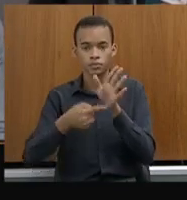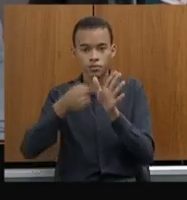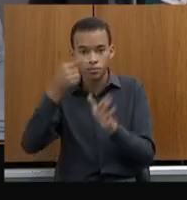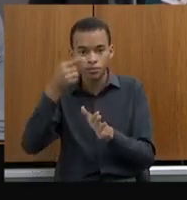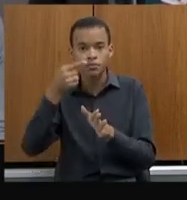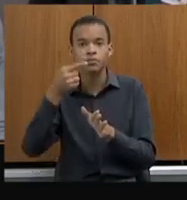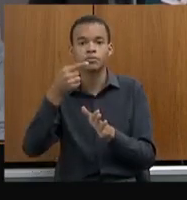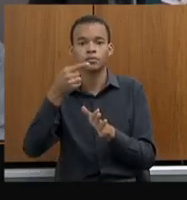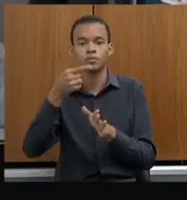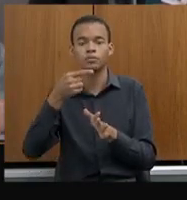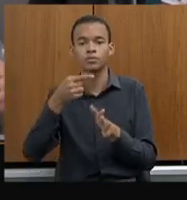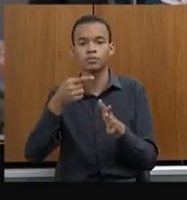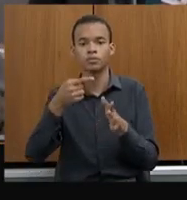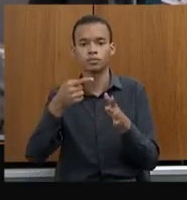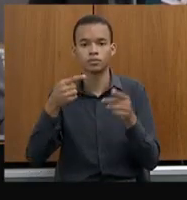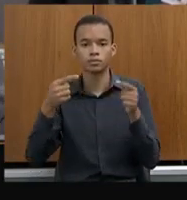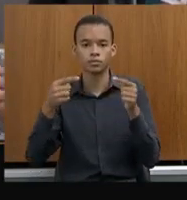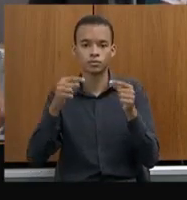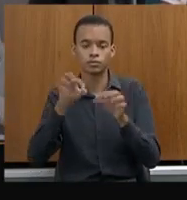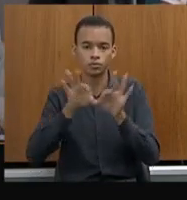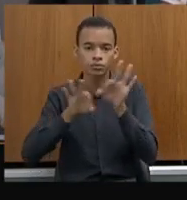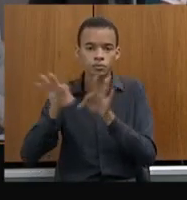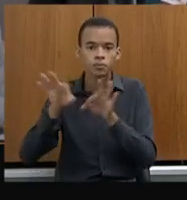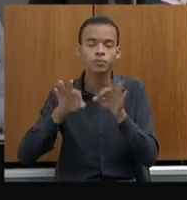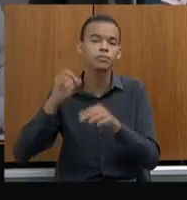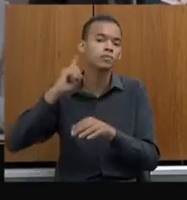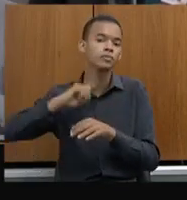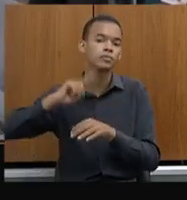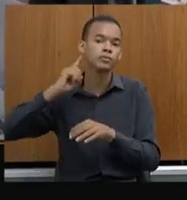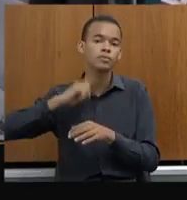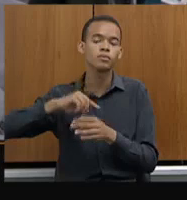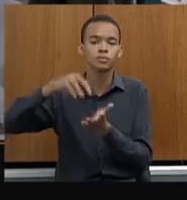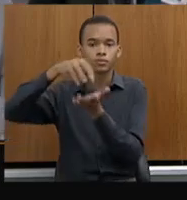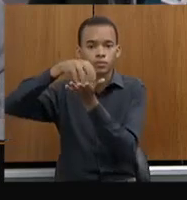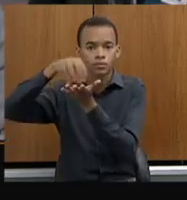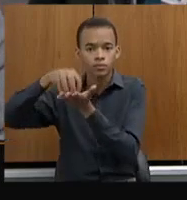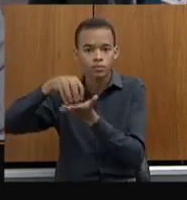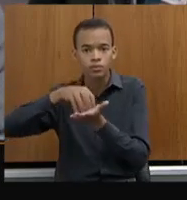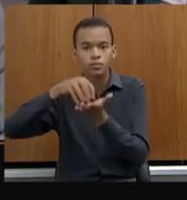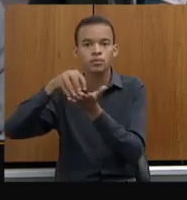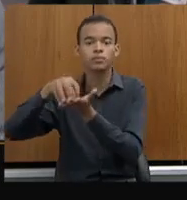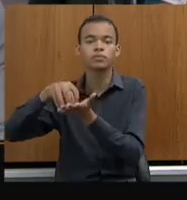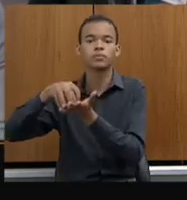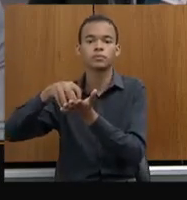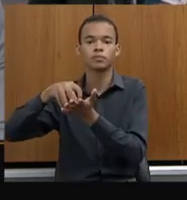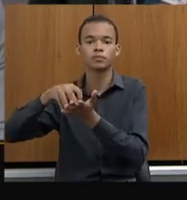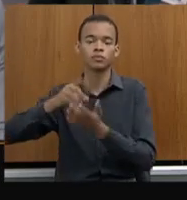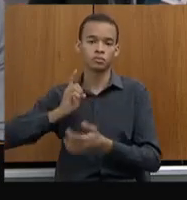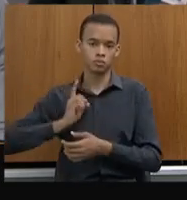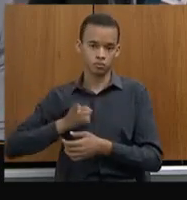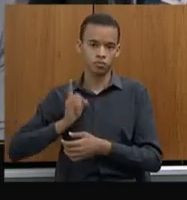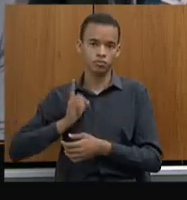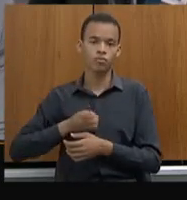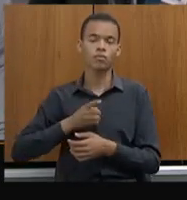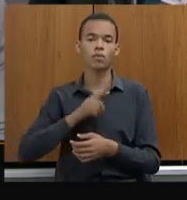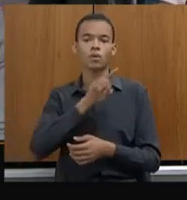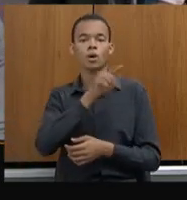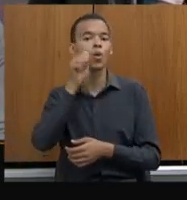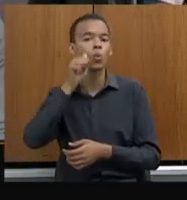nossa história, a classificação das delegacias especializadas de atendimento à mulher.